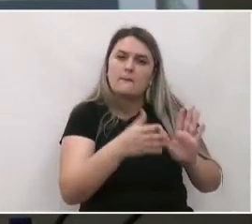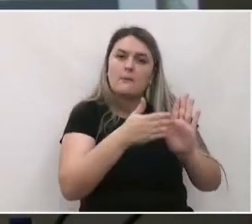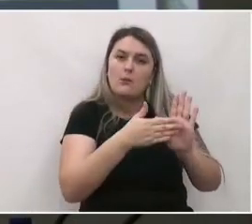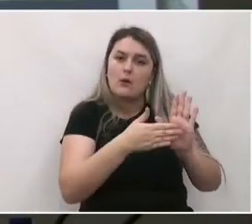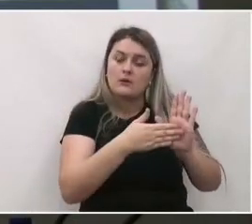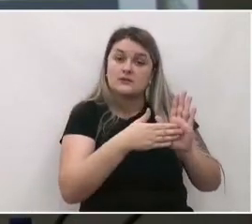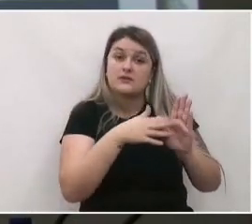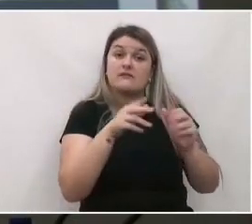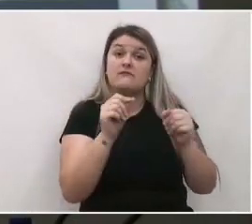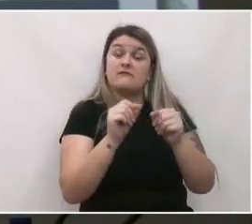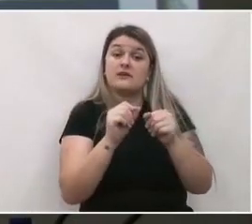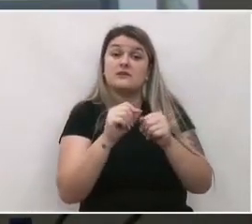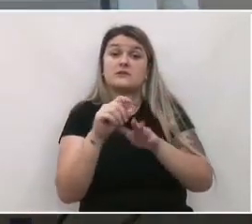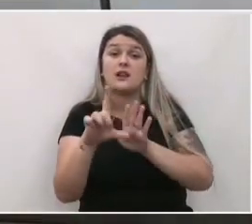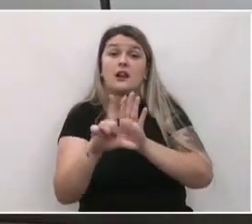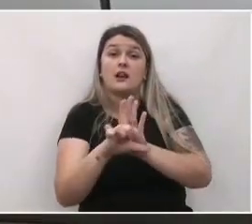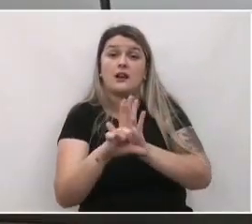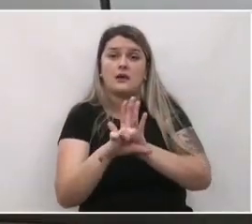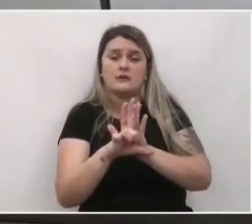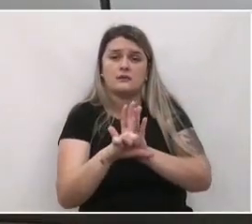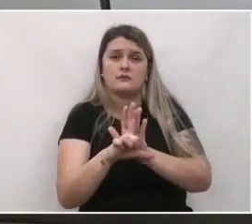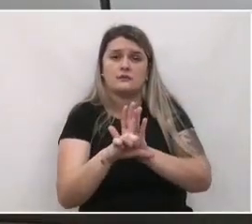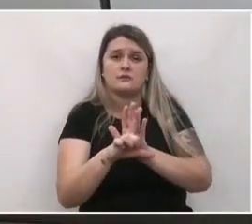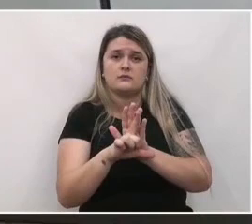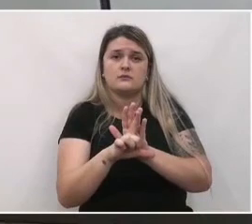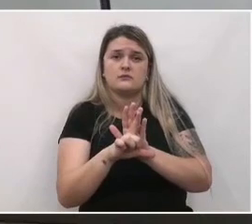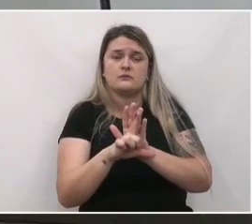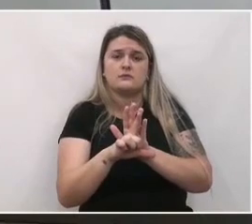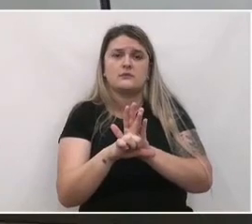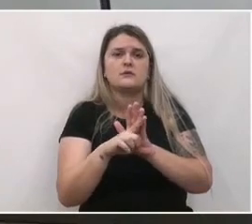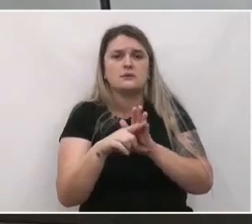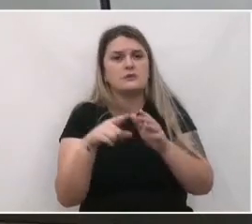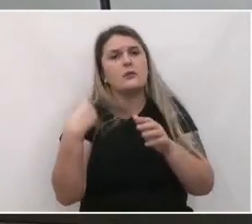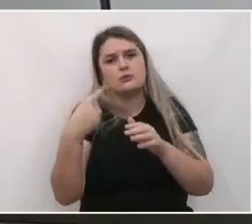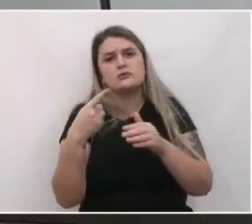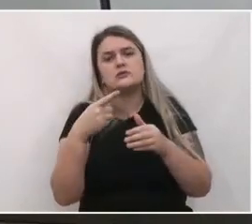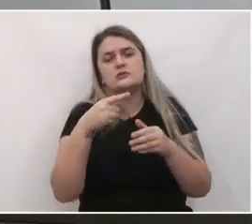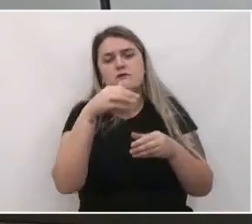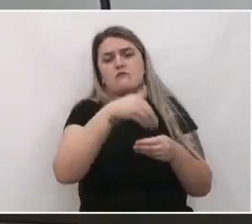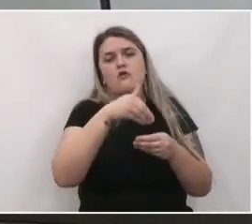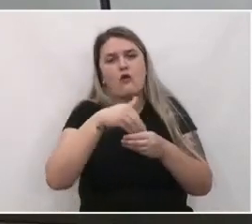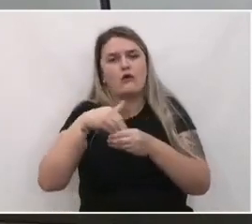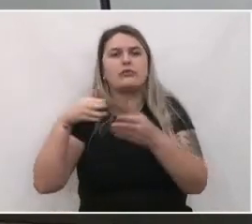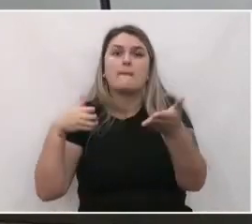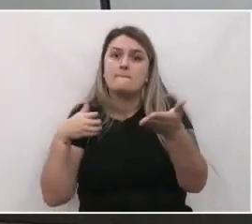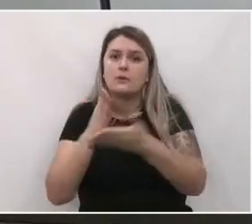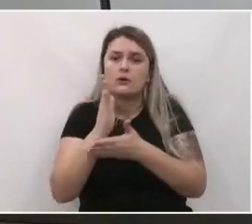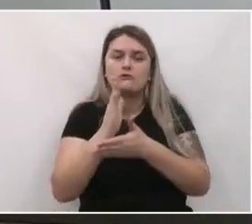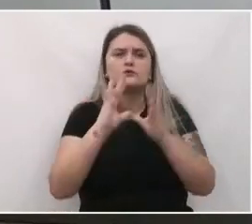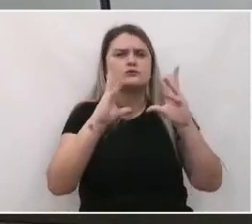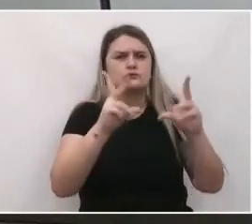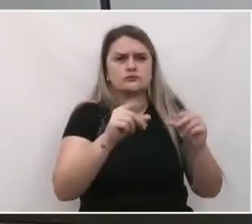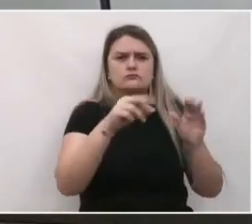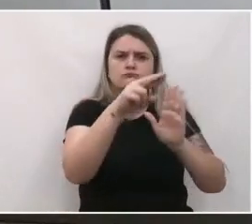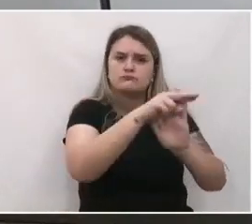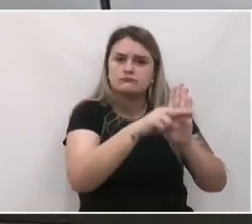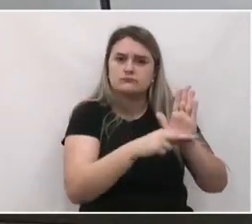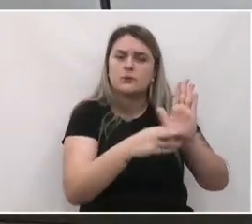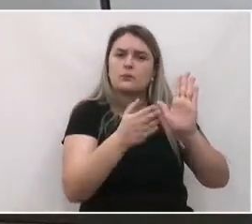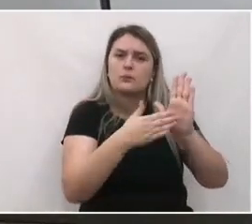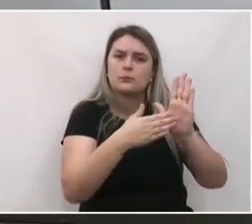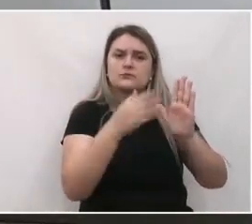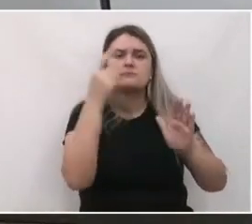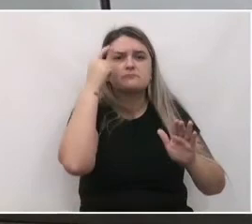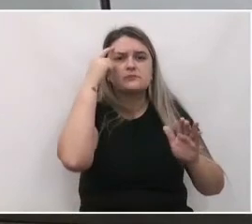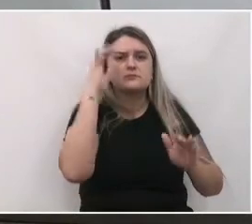parte para as legislações para poder definir em lei e aprovar todas essas diretrizes e propostas para o futuro de